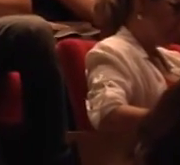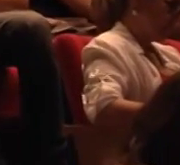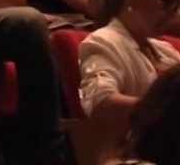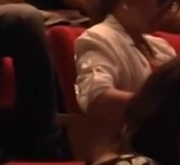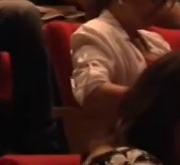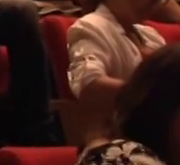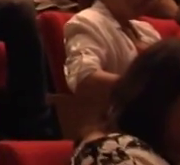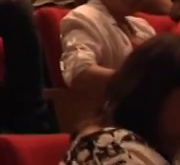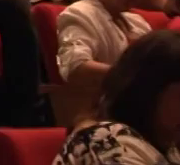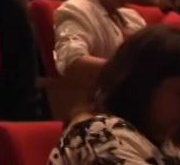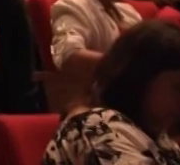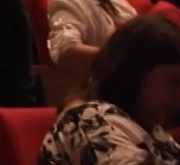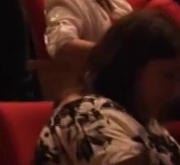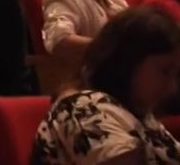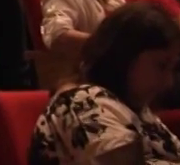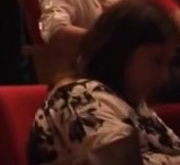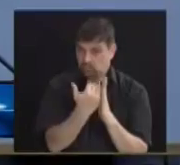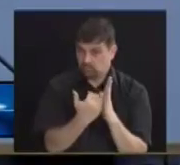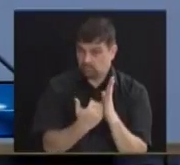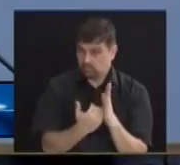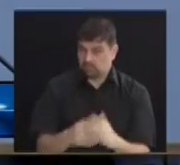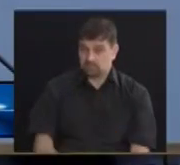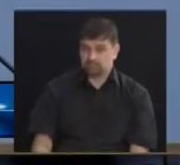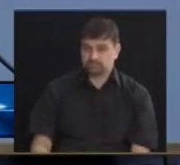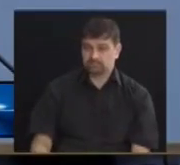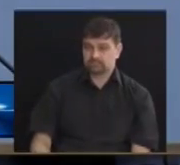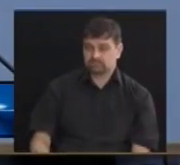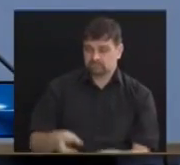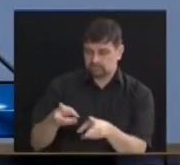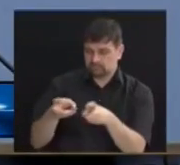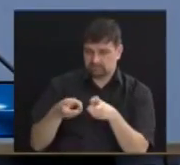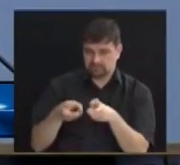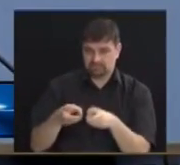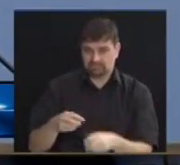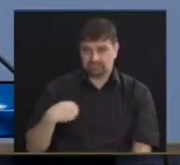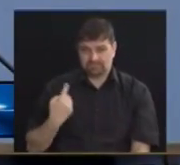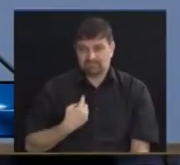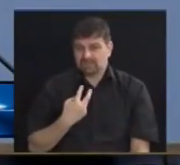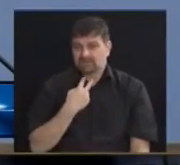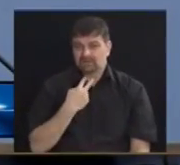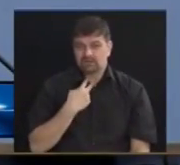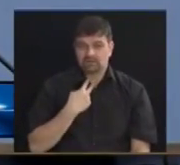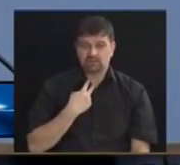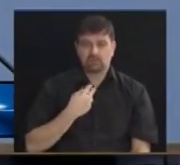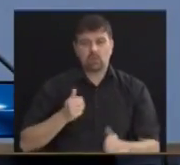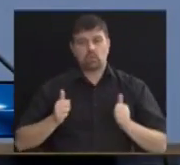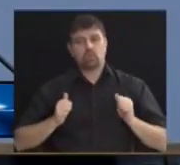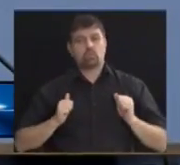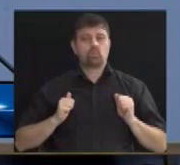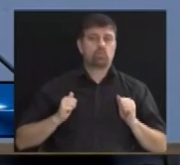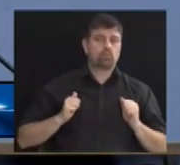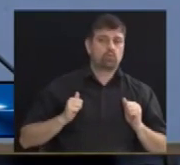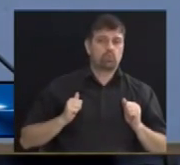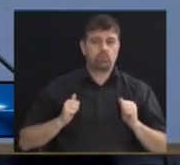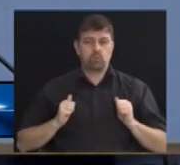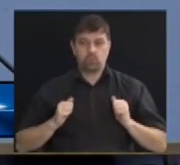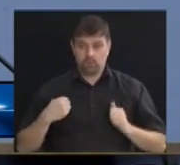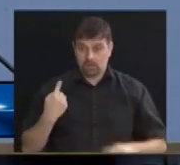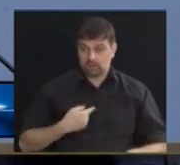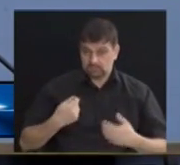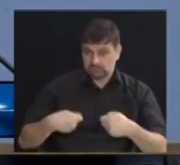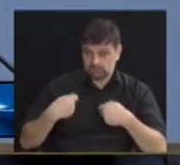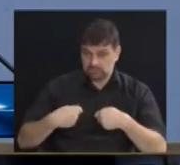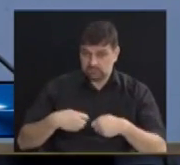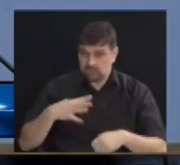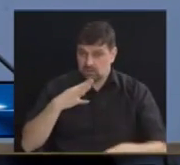educação, melhorando o ensino da cidade. É um movimento que a gente não pode ignorar e que a gente tem que conhecer e